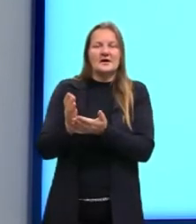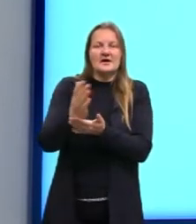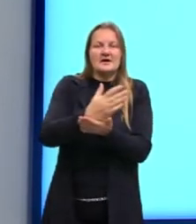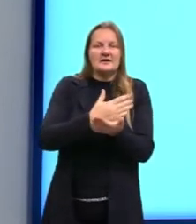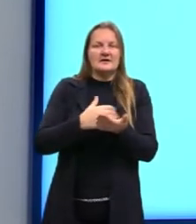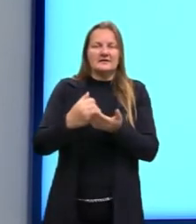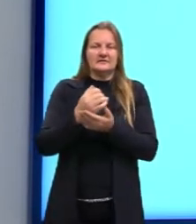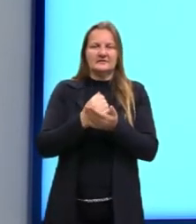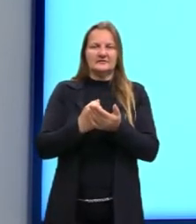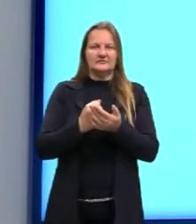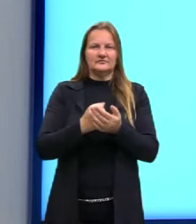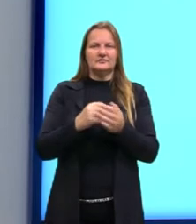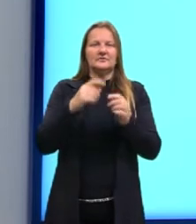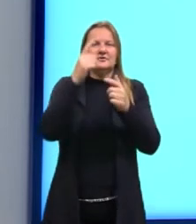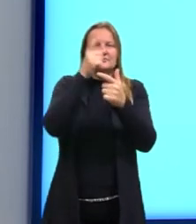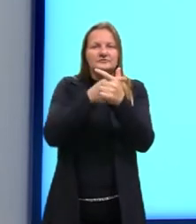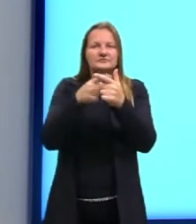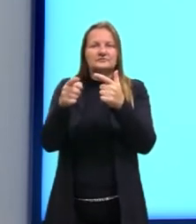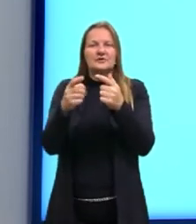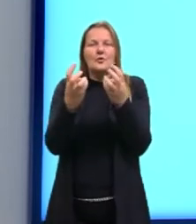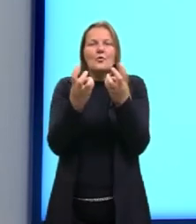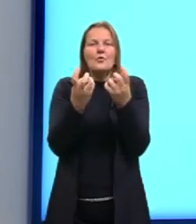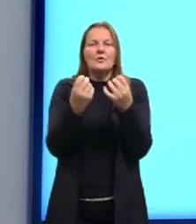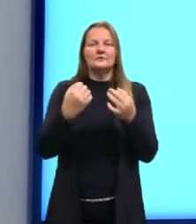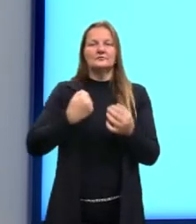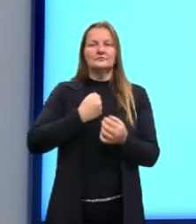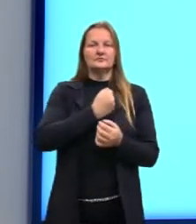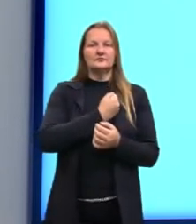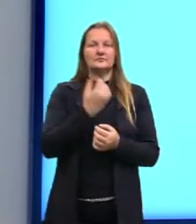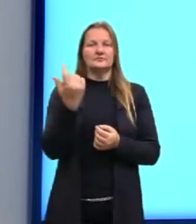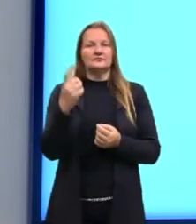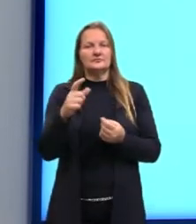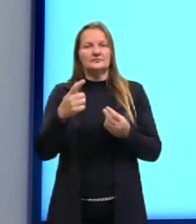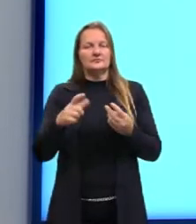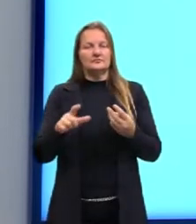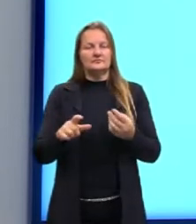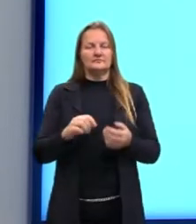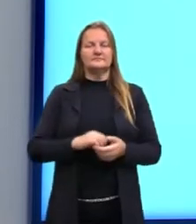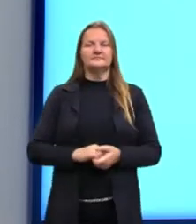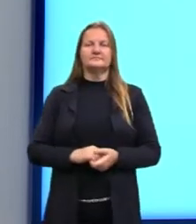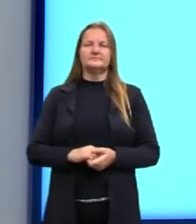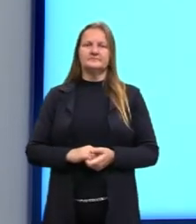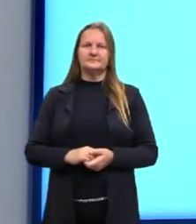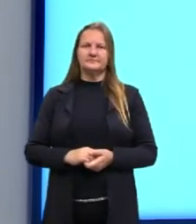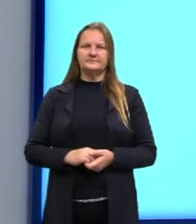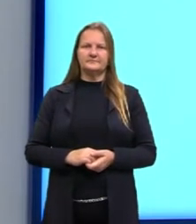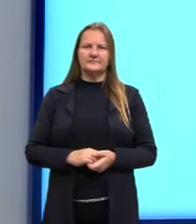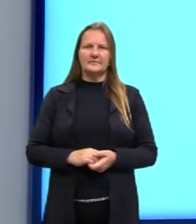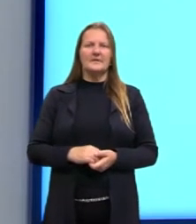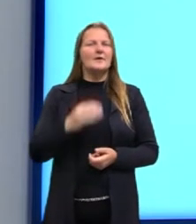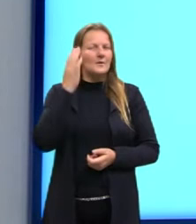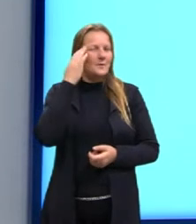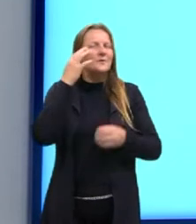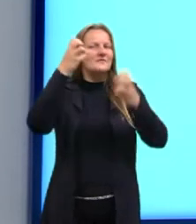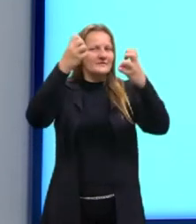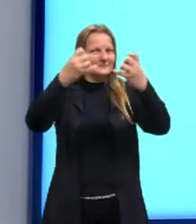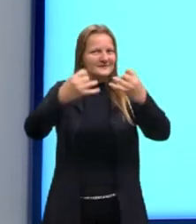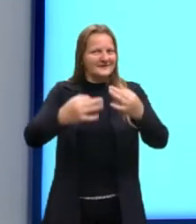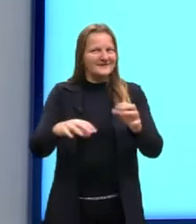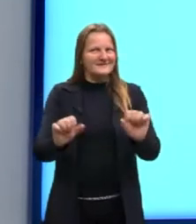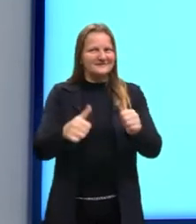eles e dividir pela quantidade de dados que eu coletei. A gente vai entender melhor aqui.